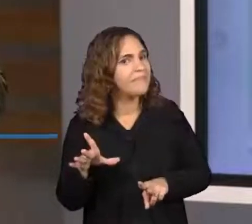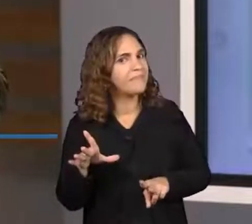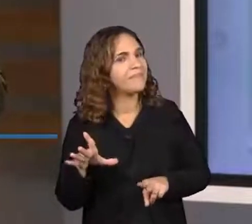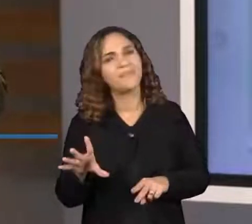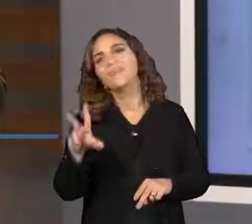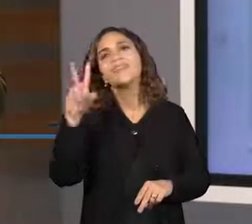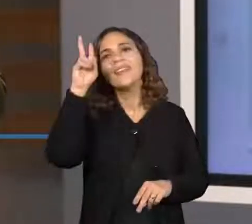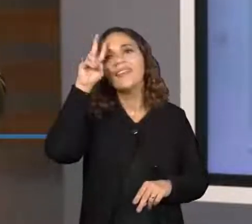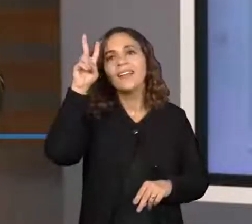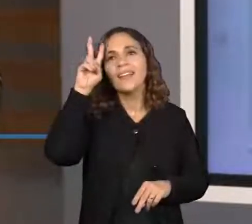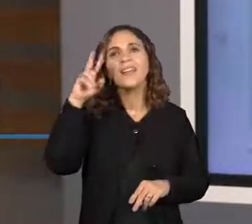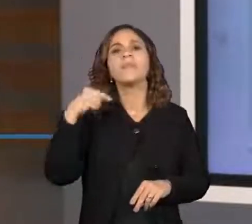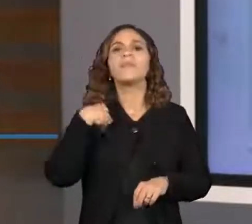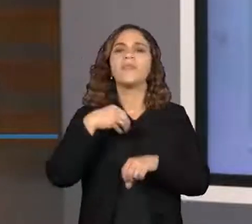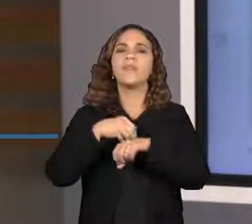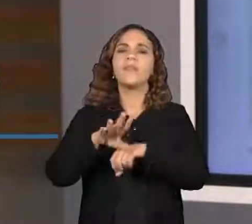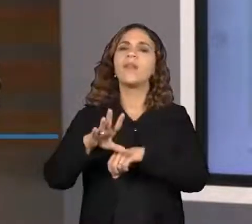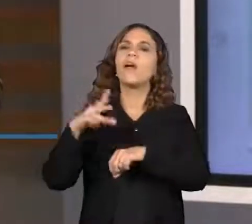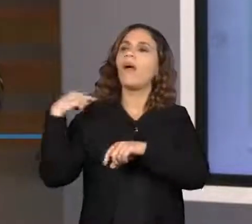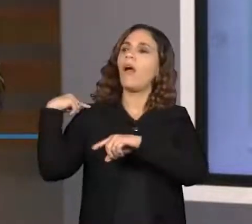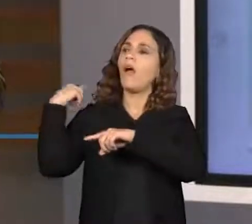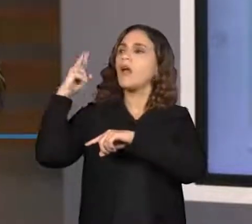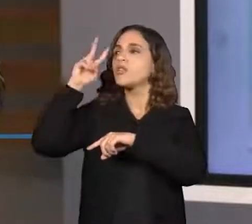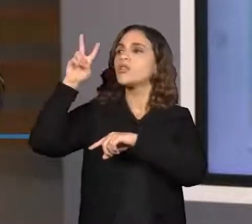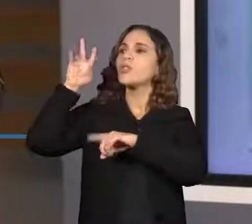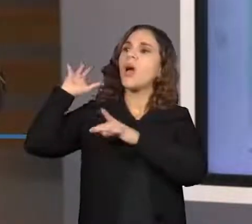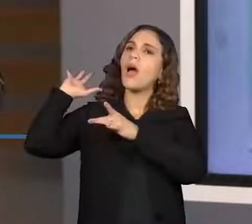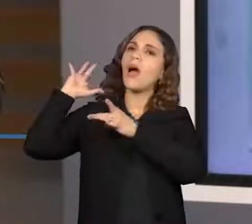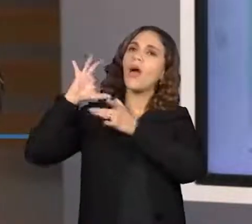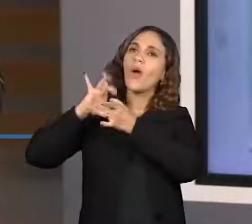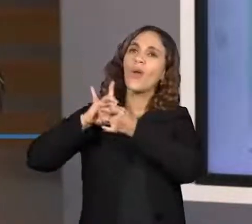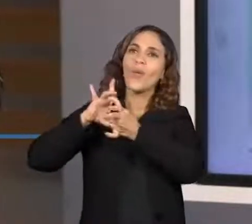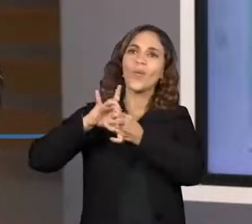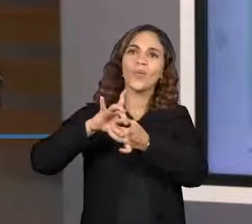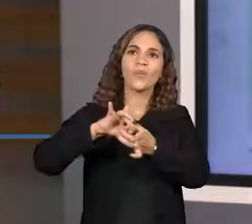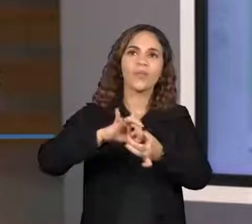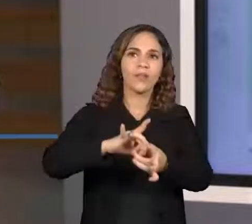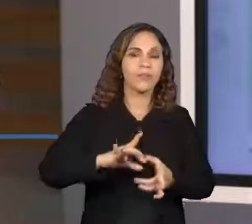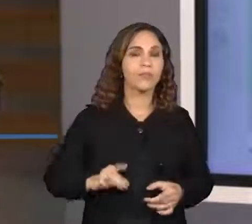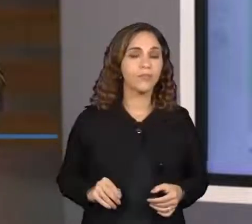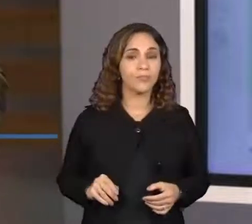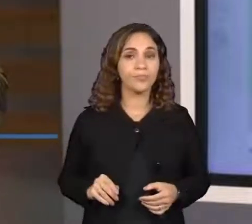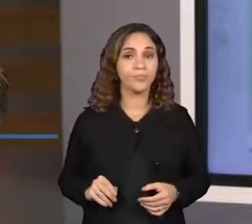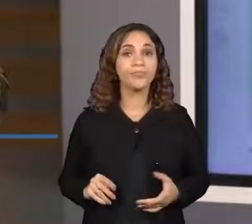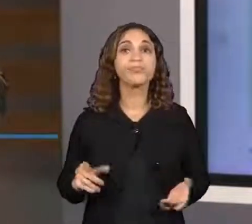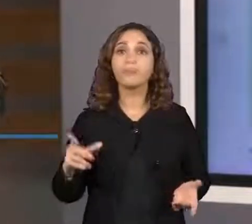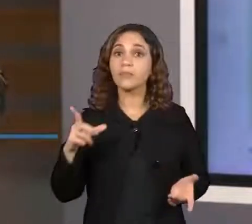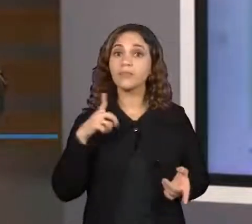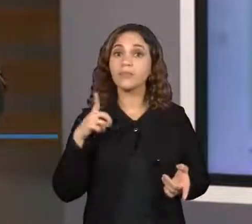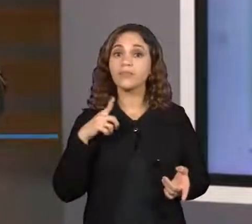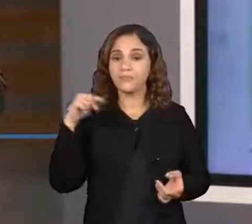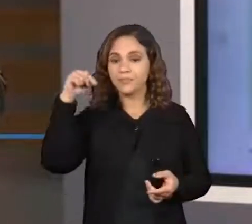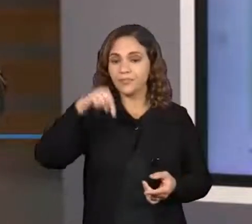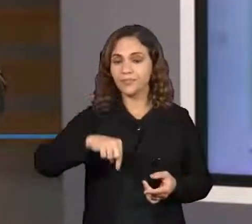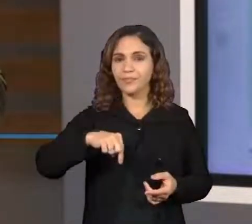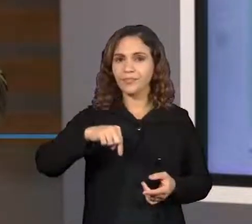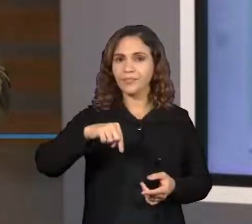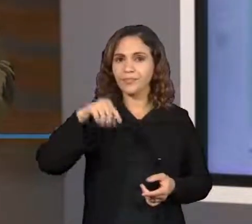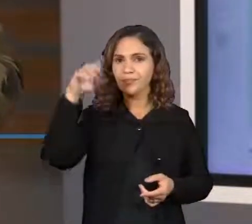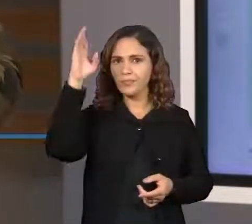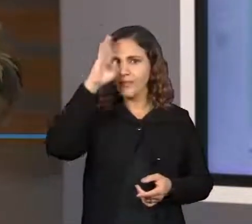falei aí que a gente vai pensar no contexto histórico? Quem é uma outra grande população que esteve no Brasil